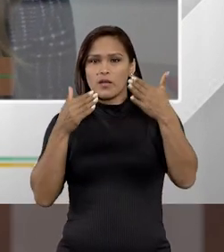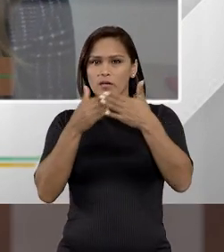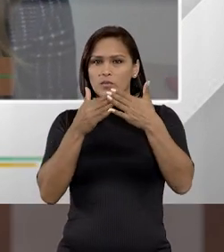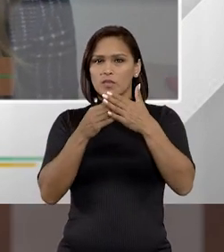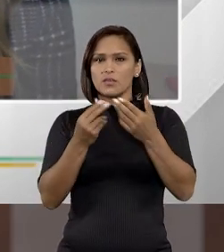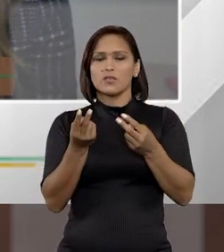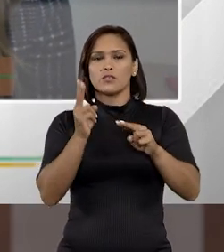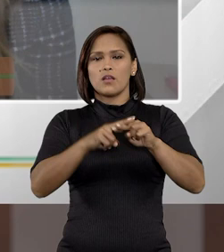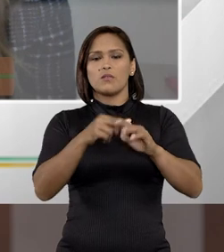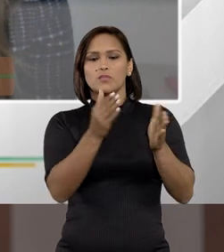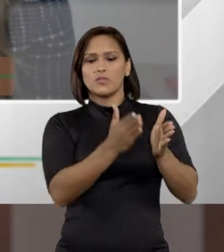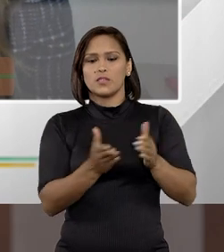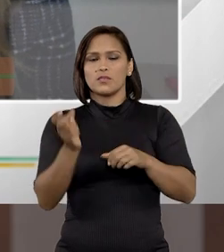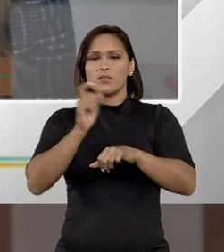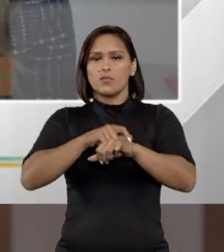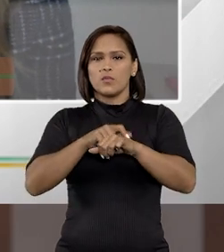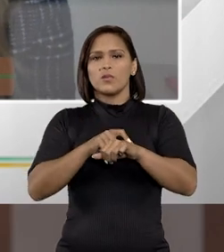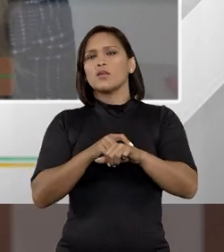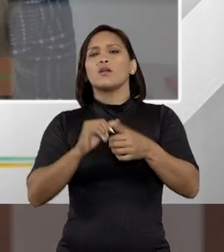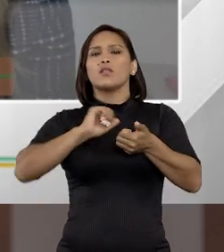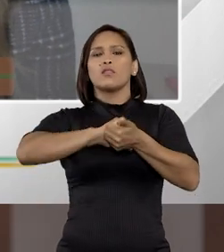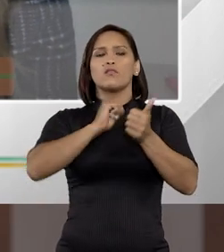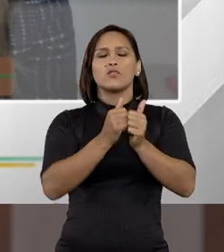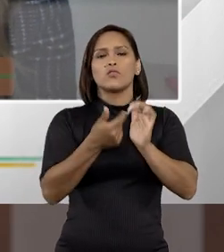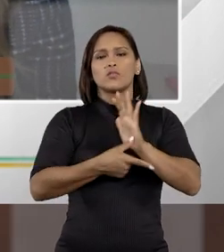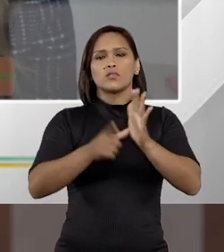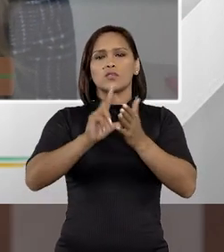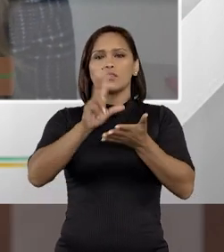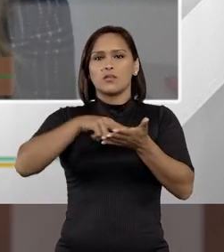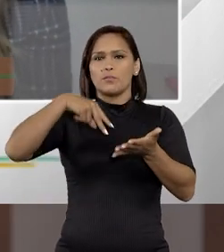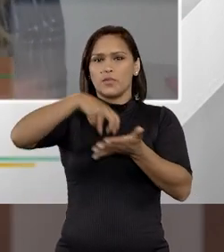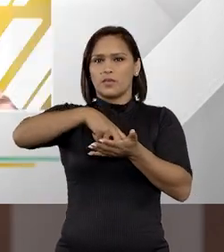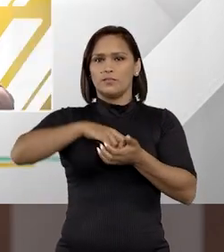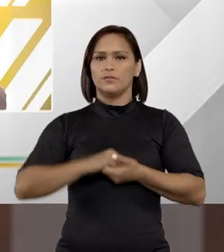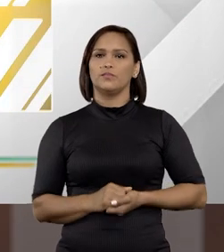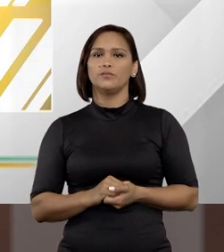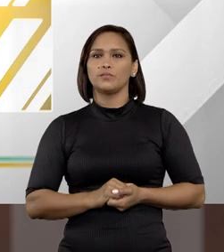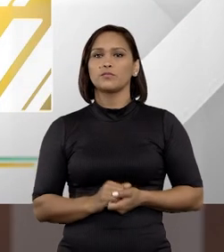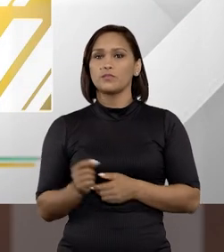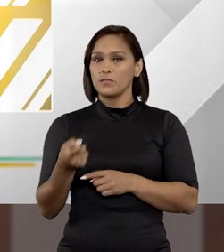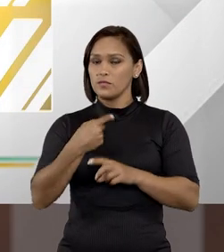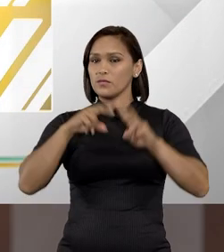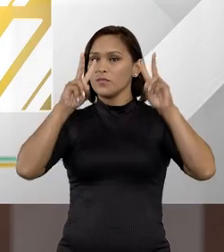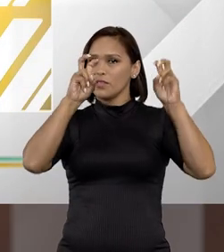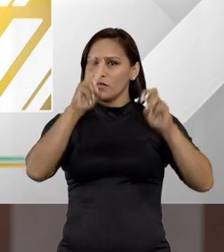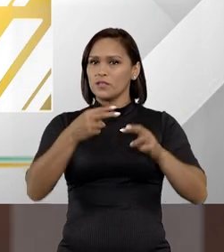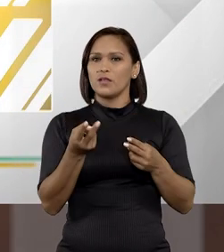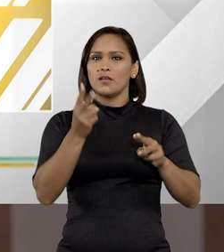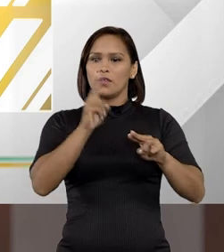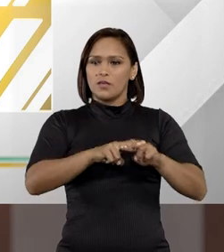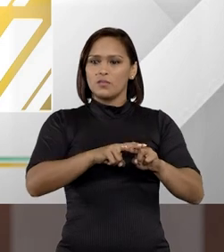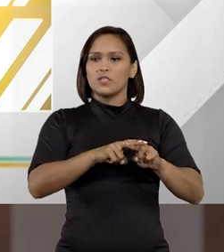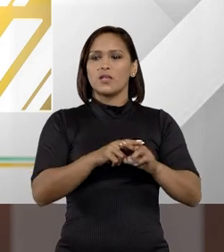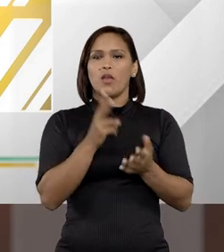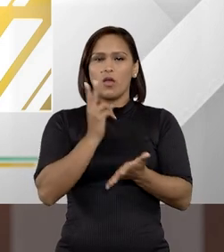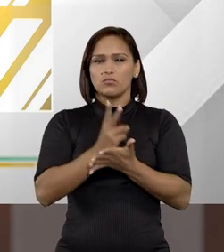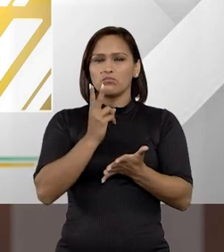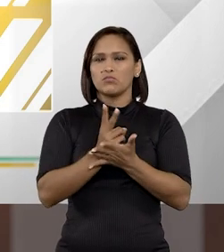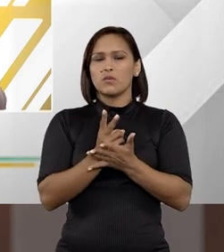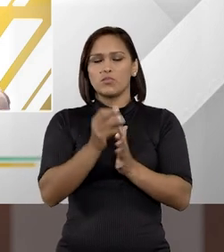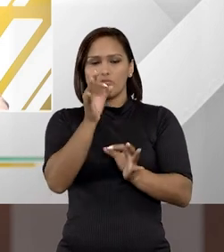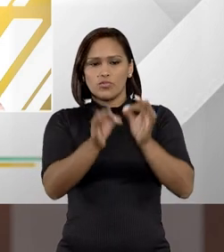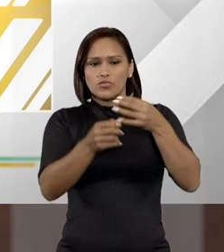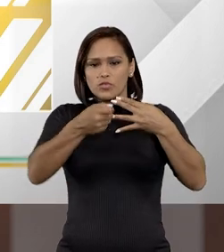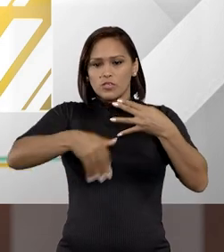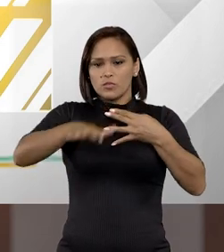uma limitação à prisão provisória mesmo, para que ela não configure como antecipação da pena. Esse tema aqui, realmente, prisão preventiva, é um frequente aí